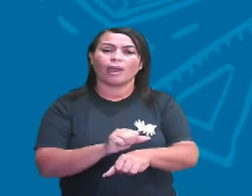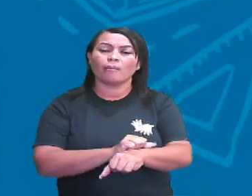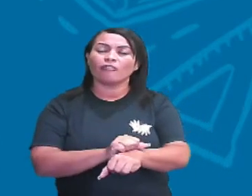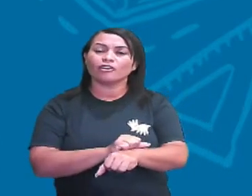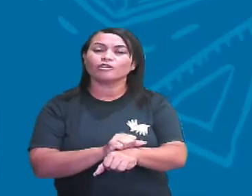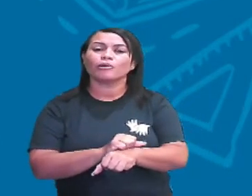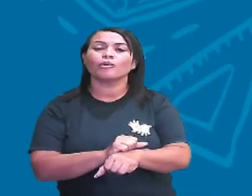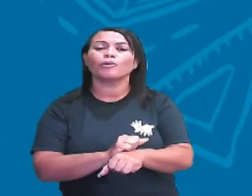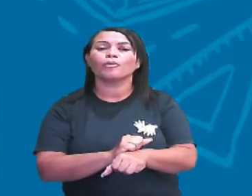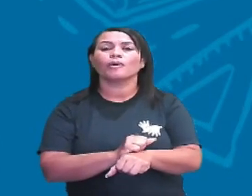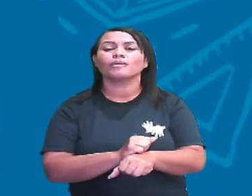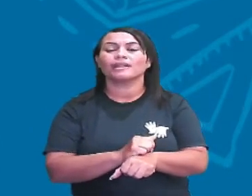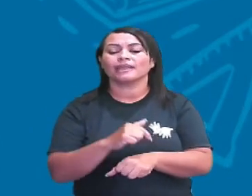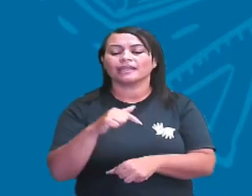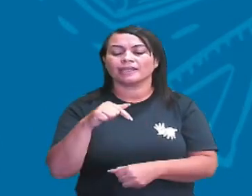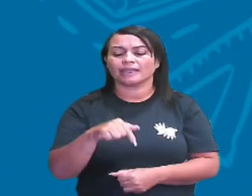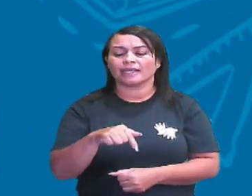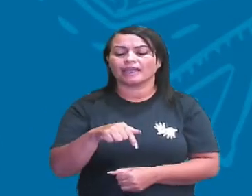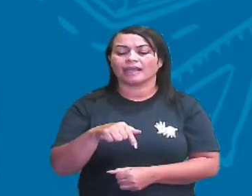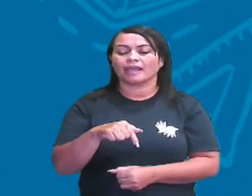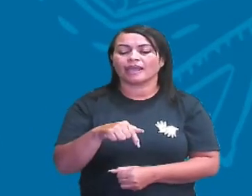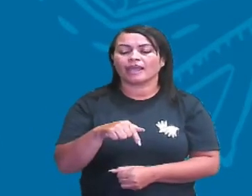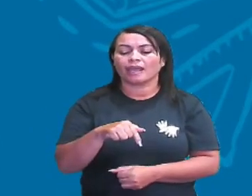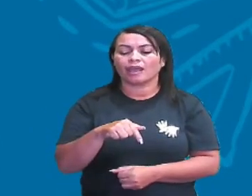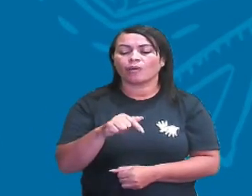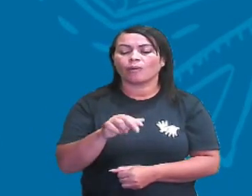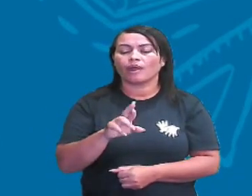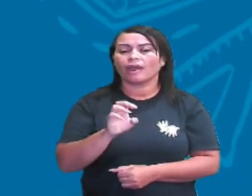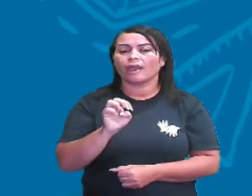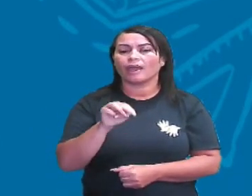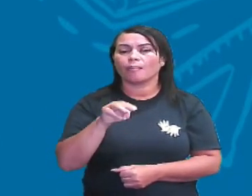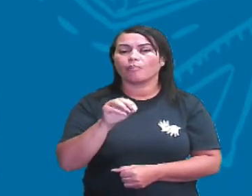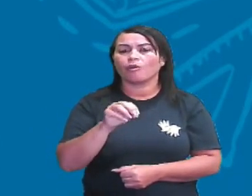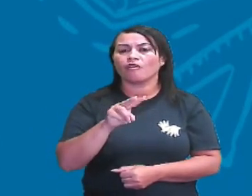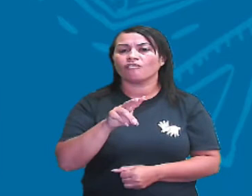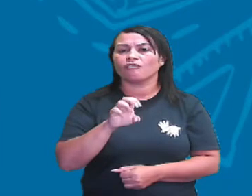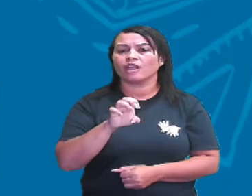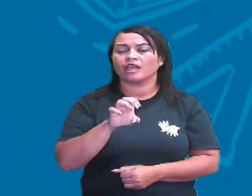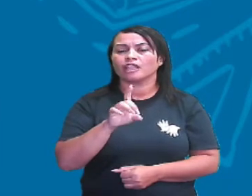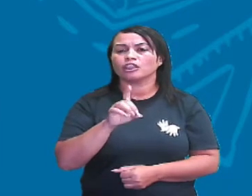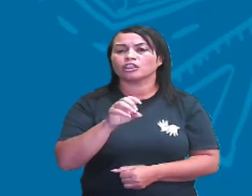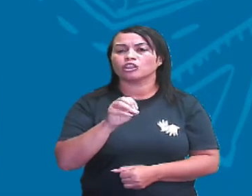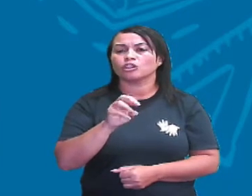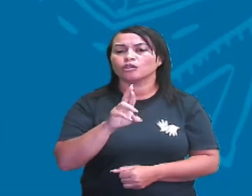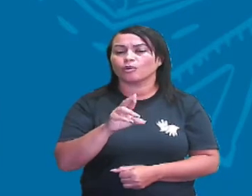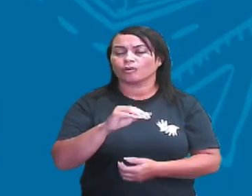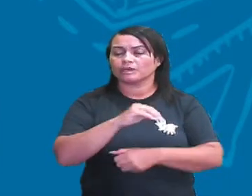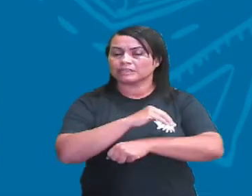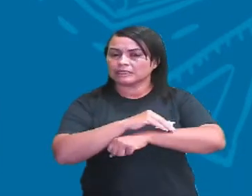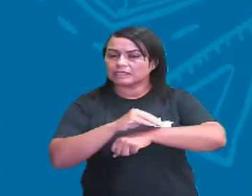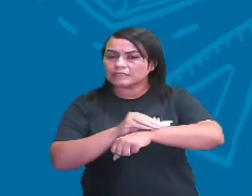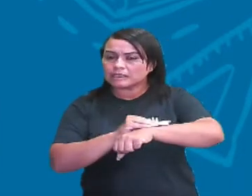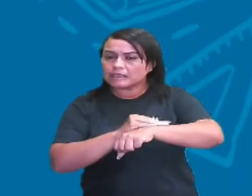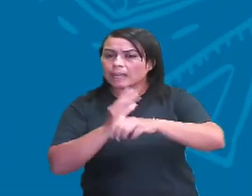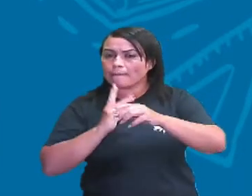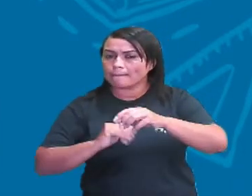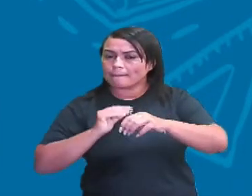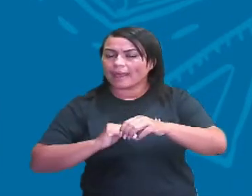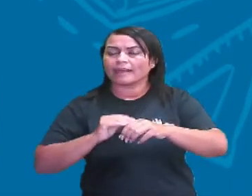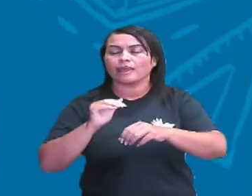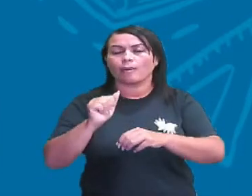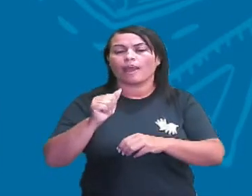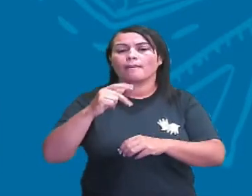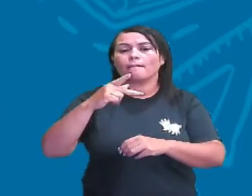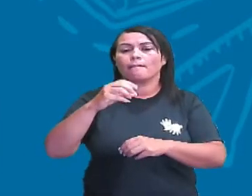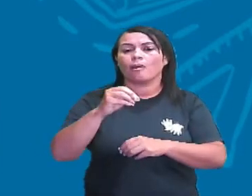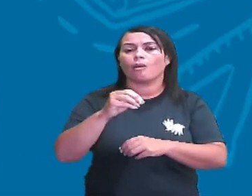E aí esse removedor de tintas, ele também é apolar, já que se a tinta não sai com água, não se mistura com água, ela é uma substância apolar. E